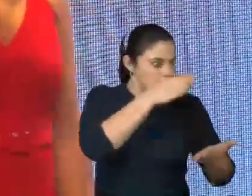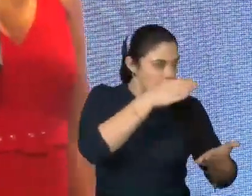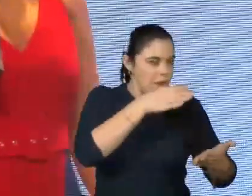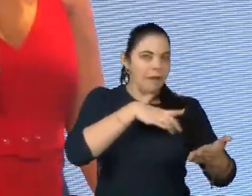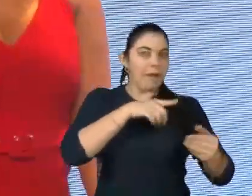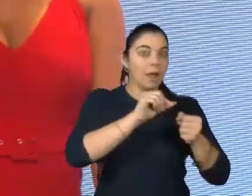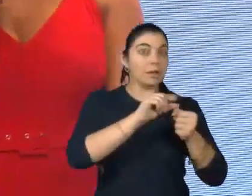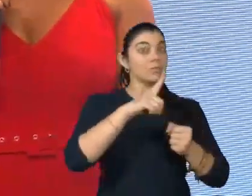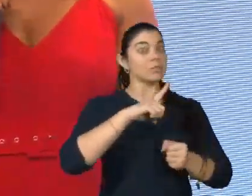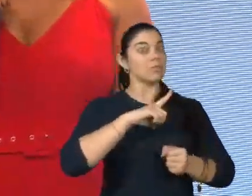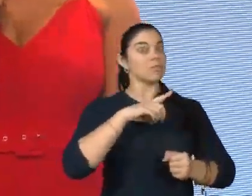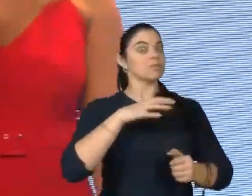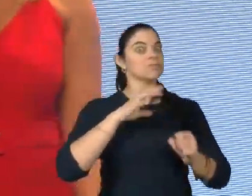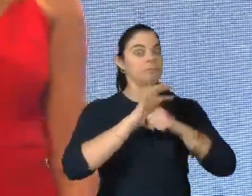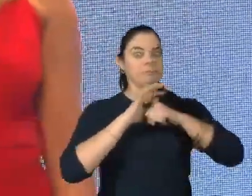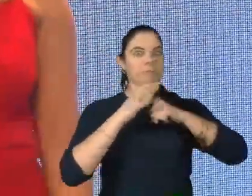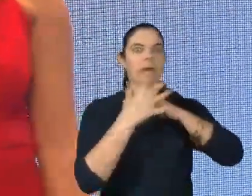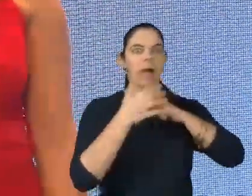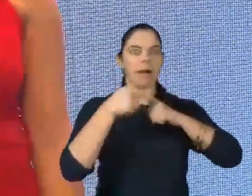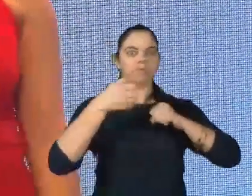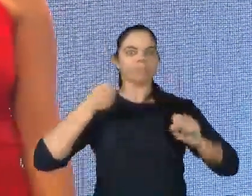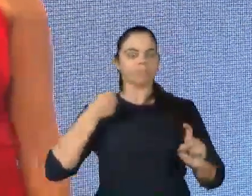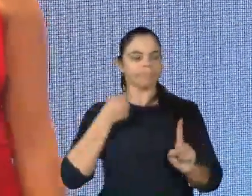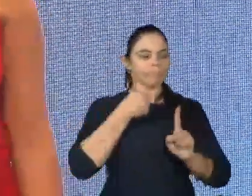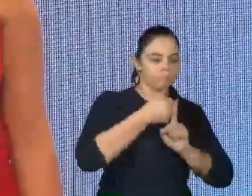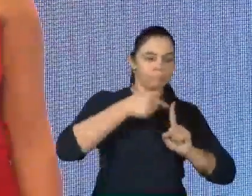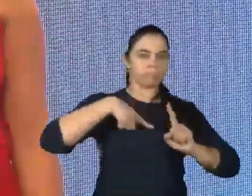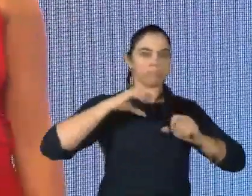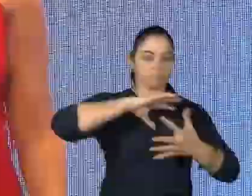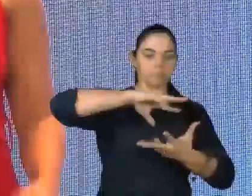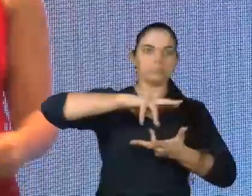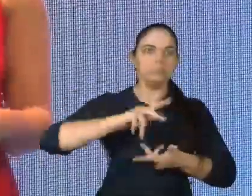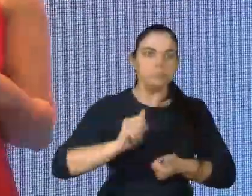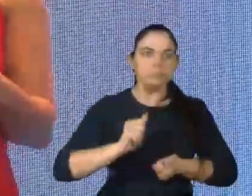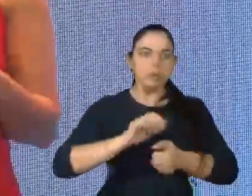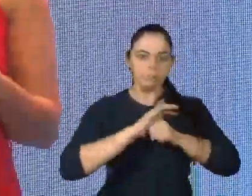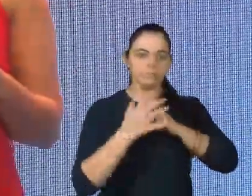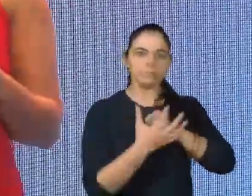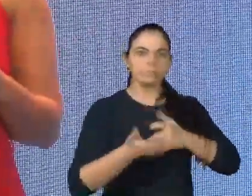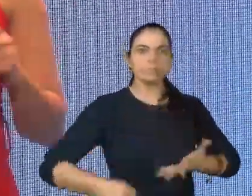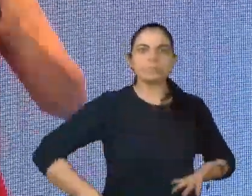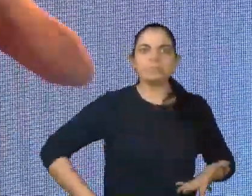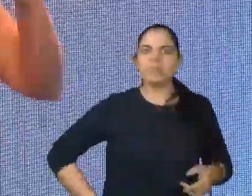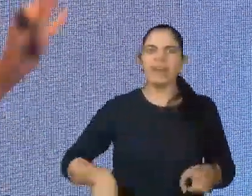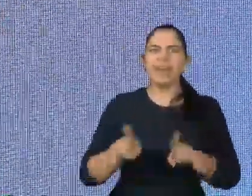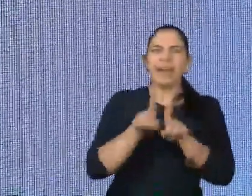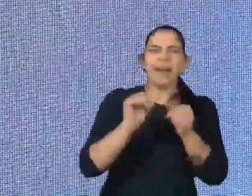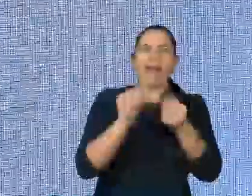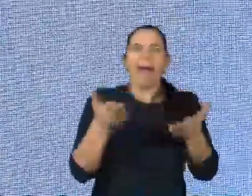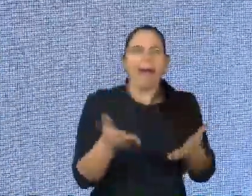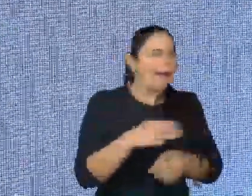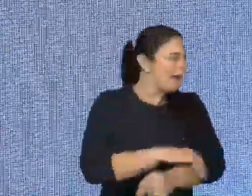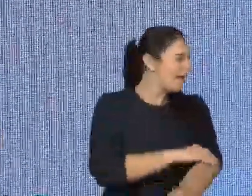nós tivemos um impacto mundial. A pandemia. A pandemia, ela muda todo